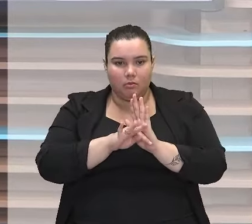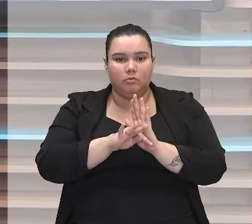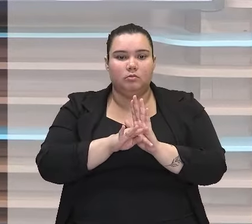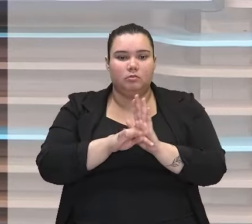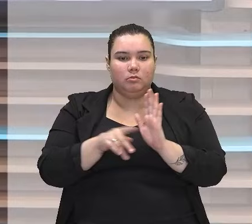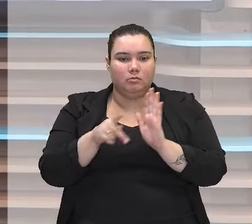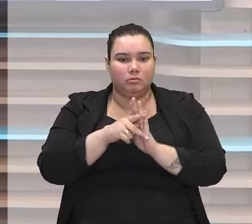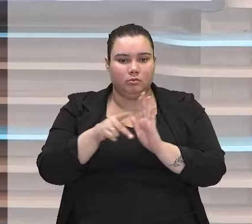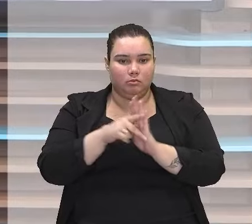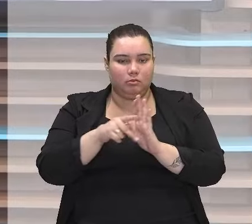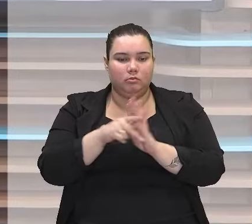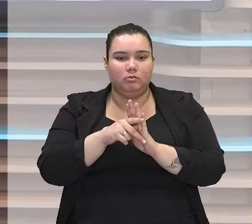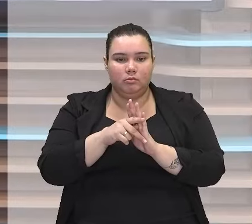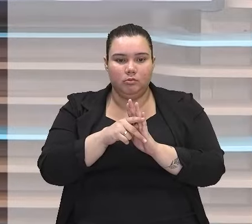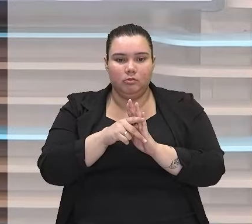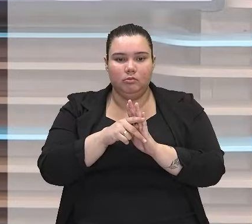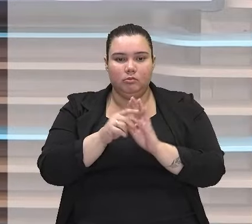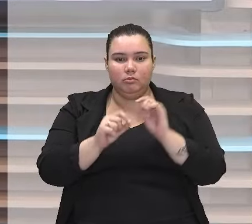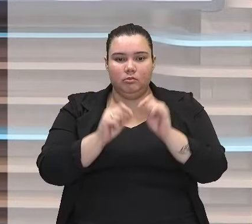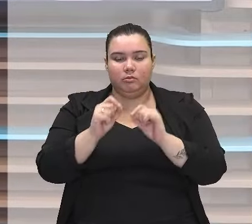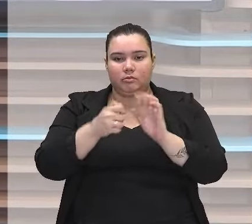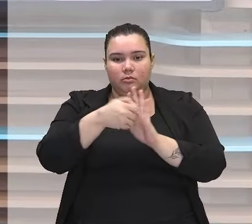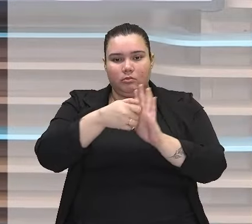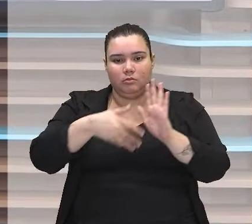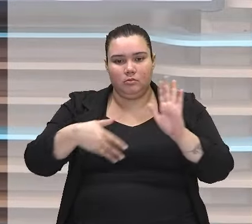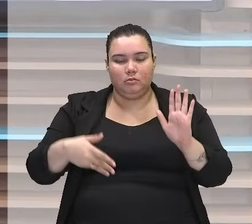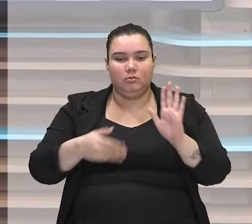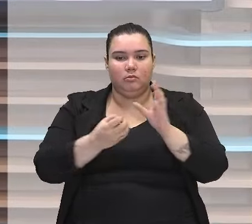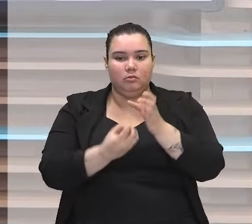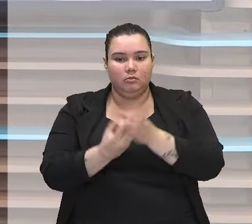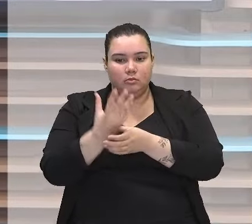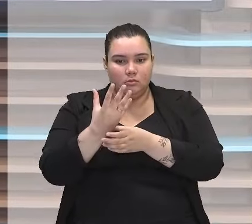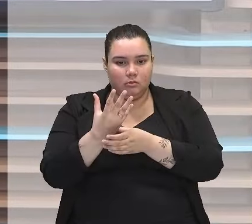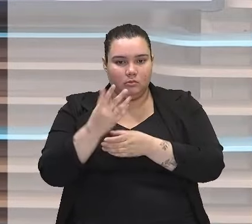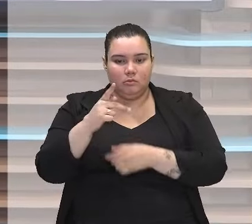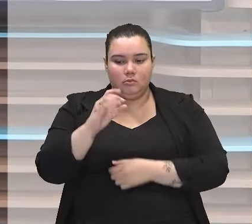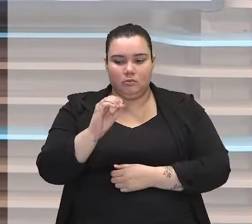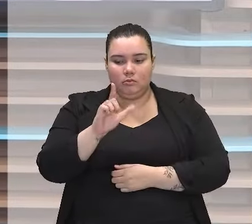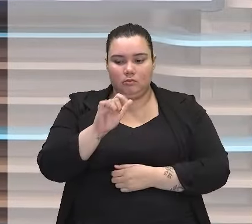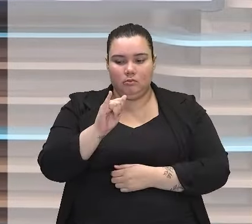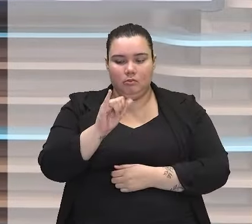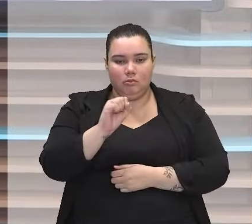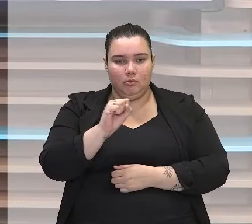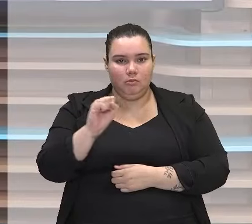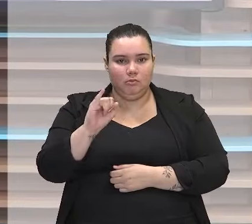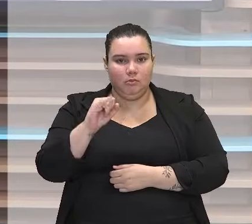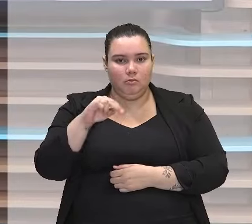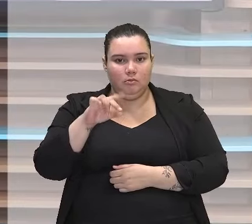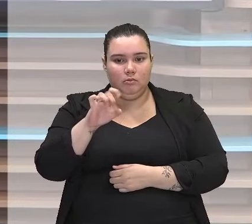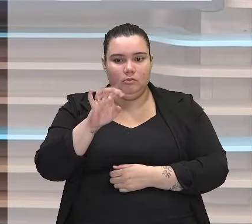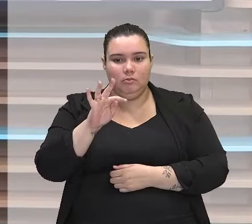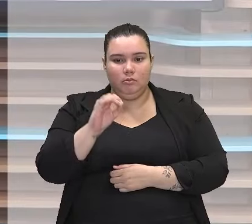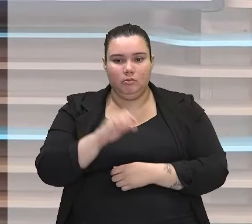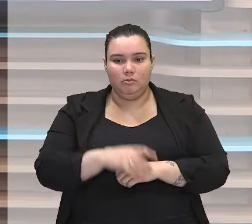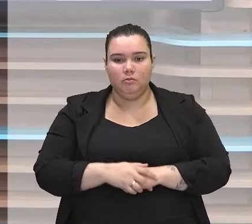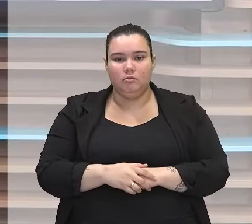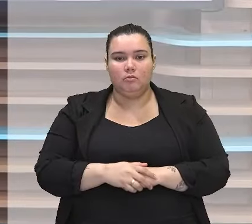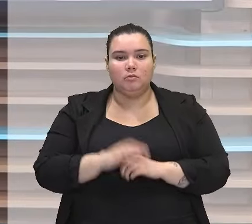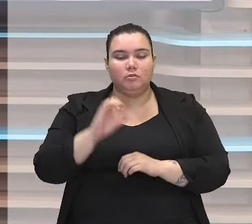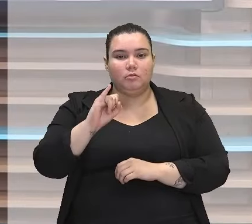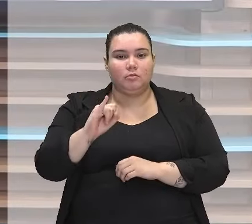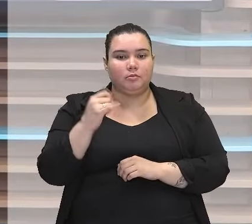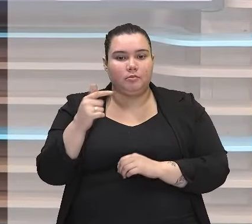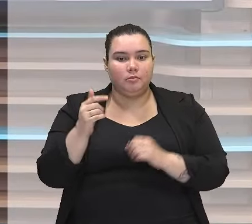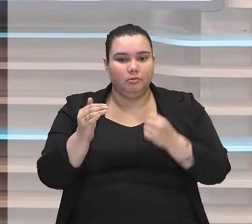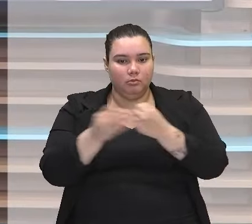de linguagem, a figura de construção, polissíndeto. Agora, quando a gente tem a omissão exatamente